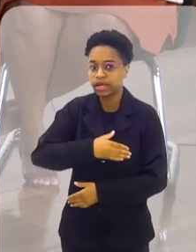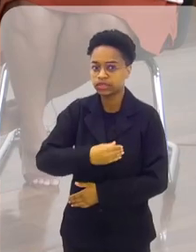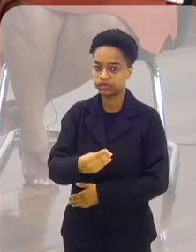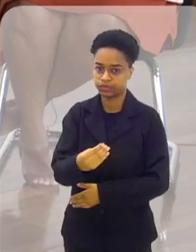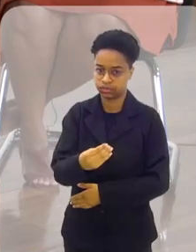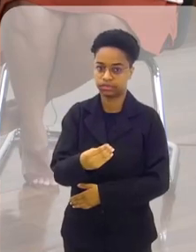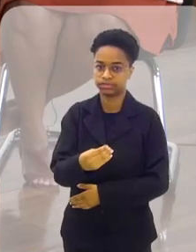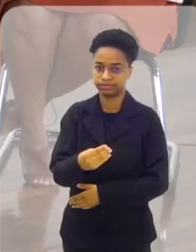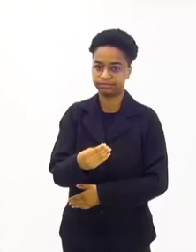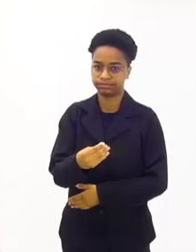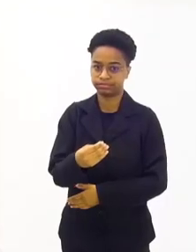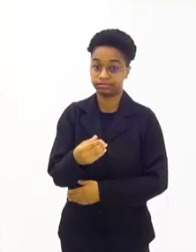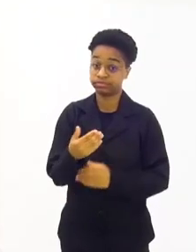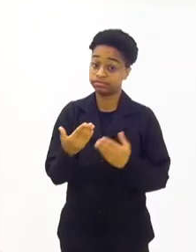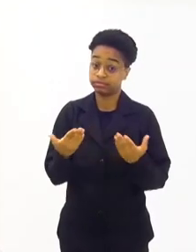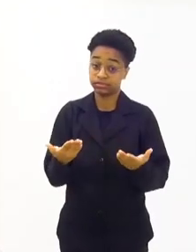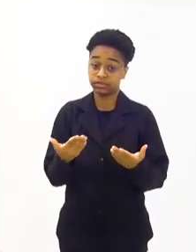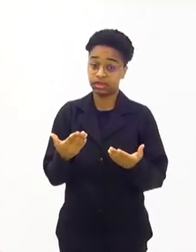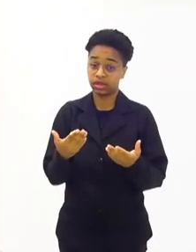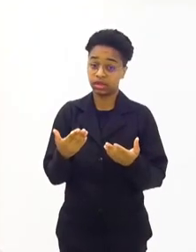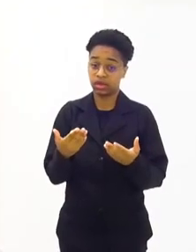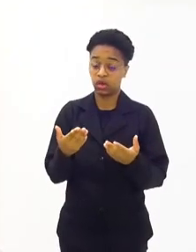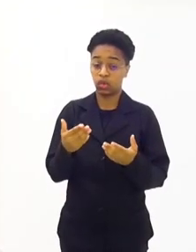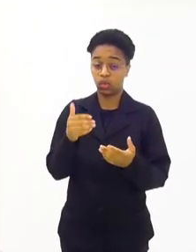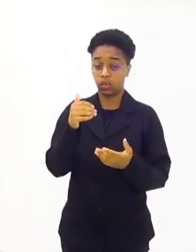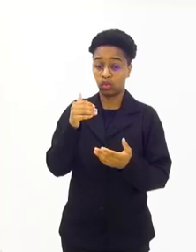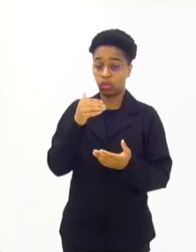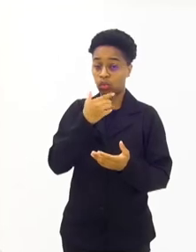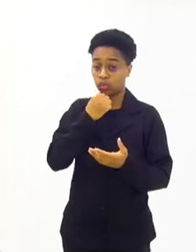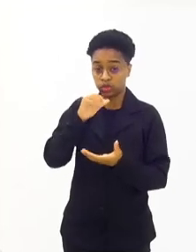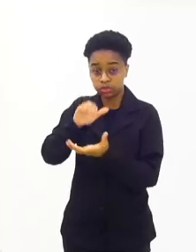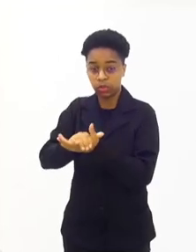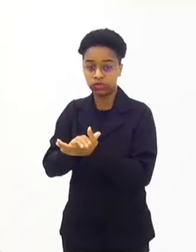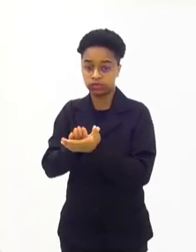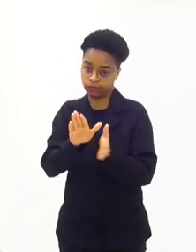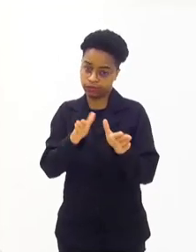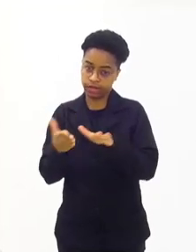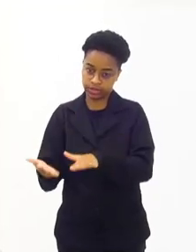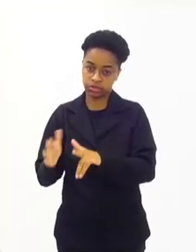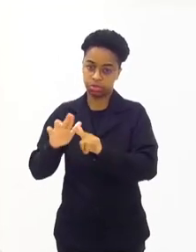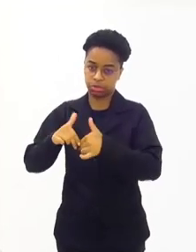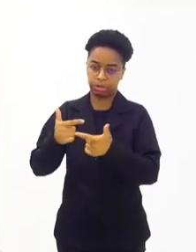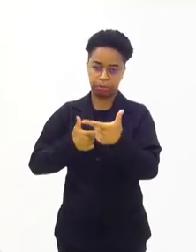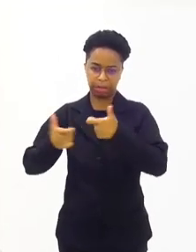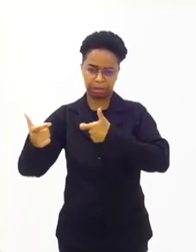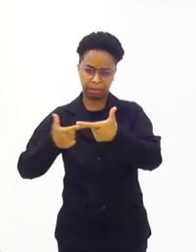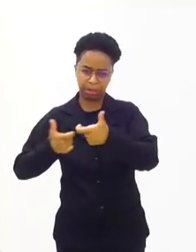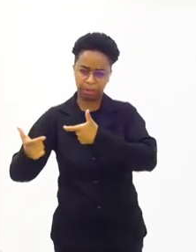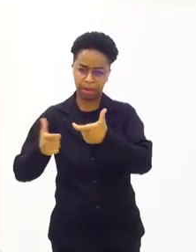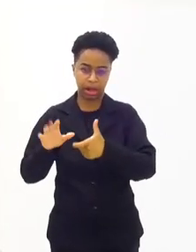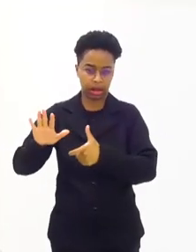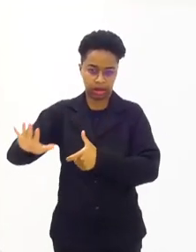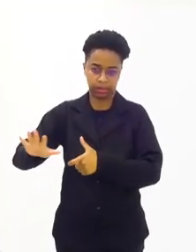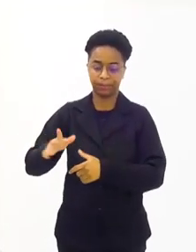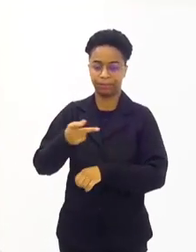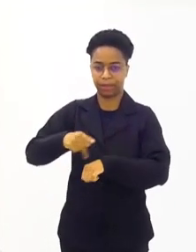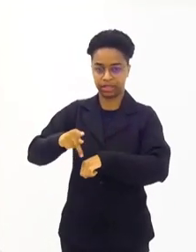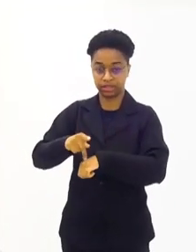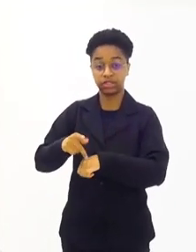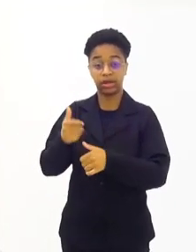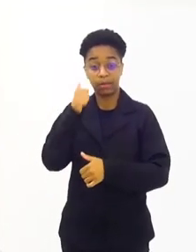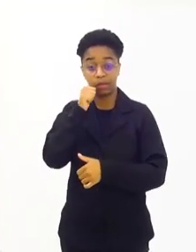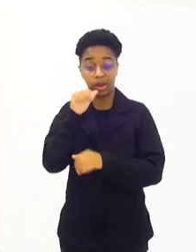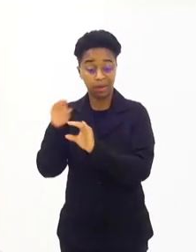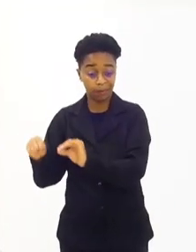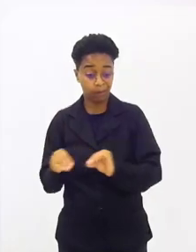tem 7 filhos. E ela deixou o esposo faleceu numa guerra, né? Numa guerra civil lá no confronto, no embate, ela